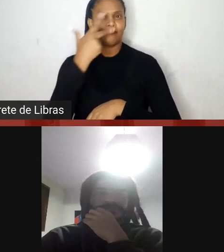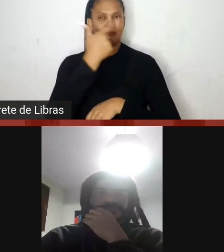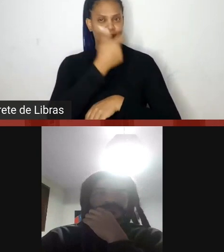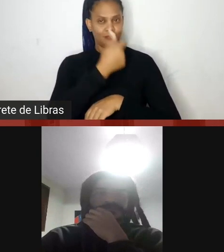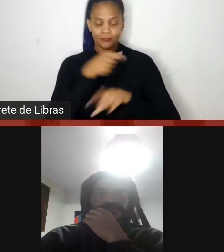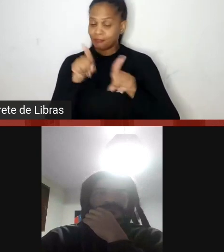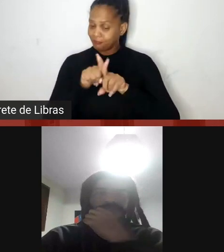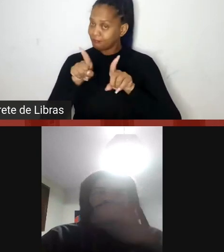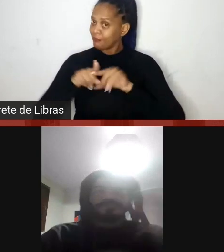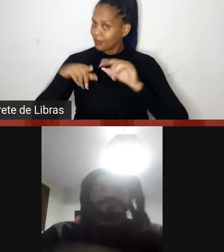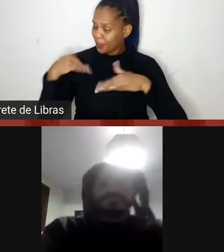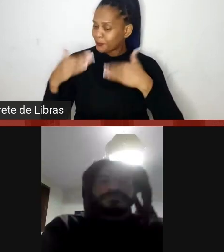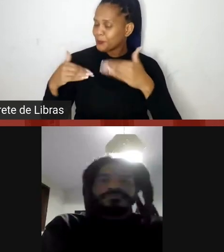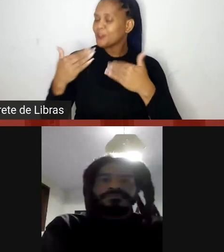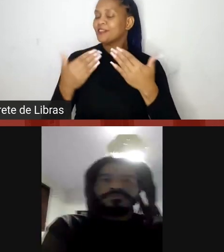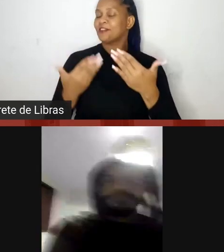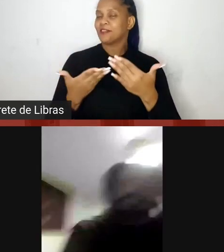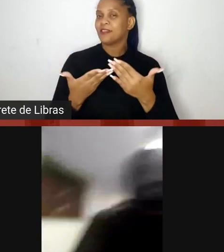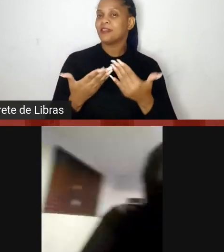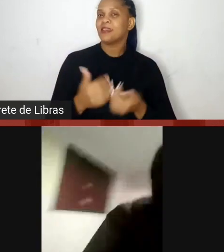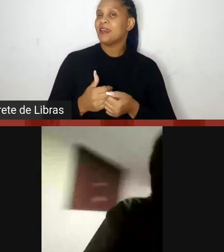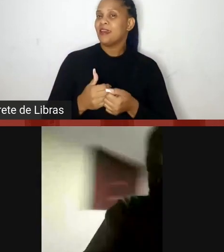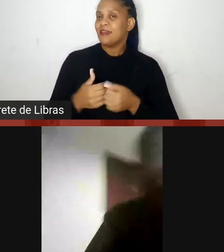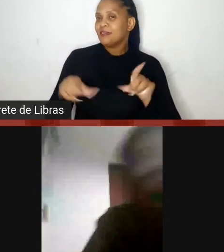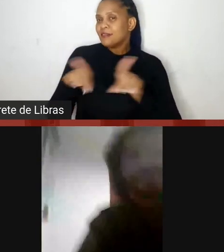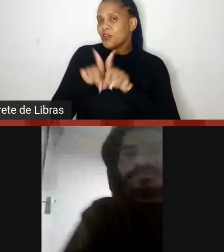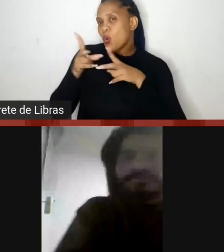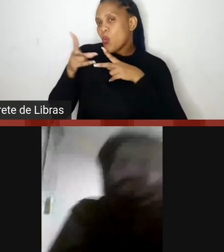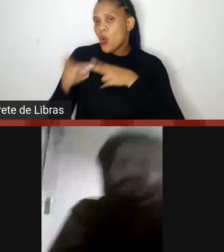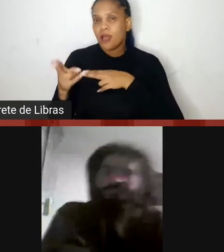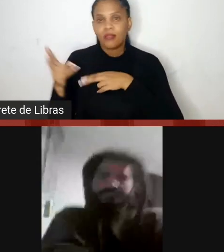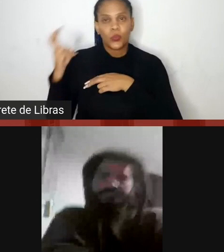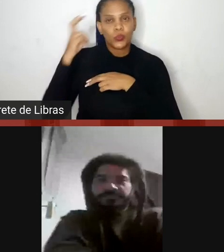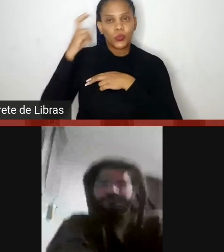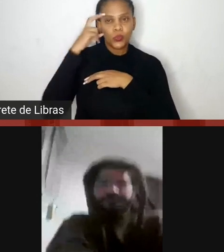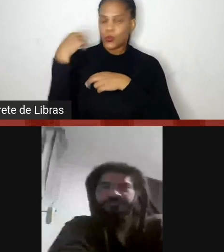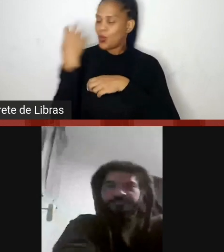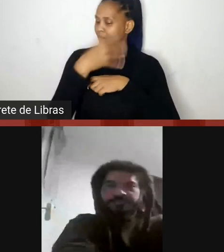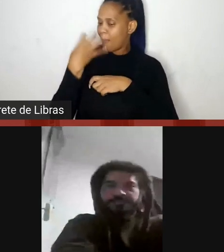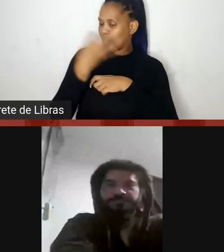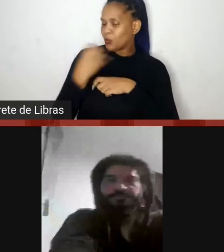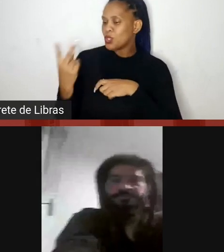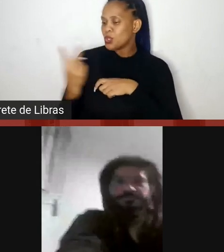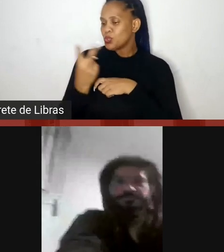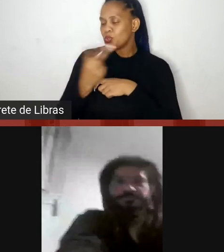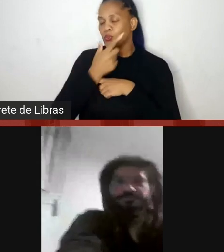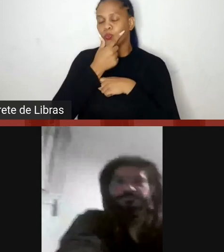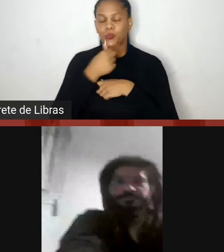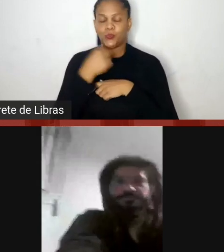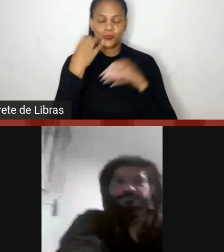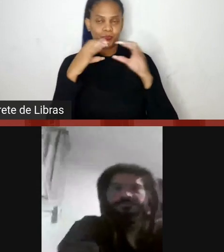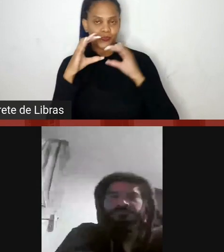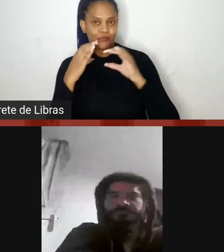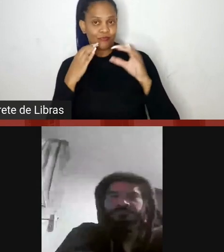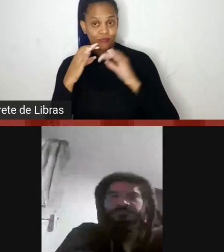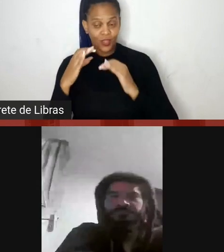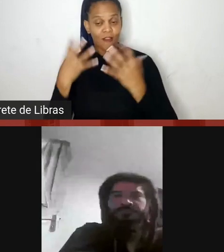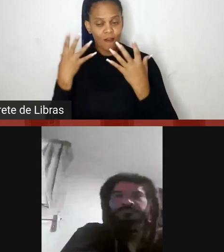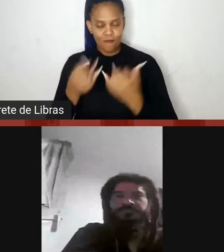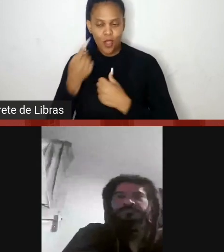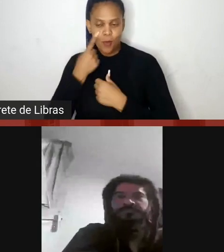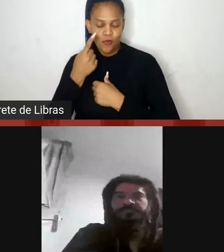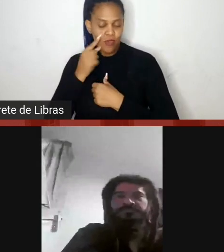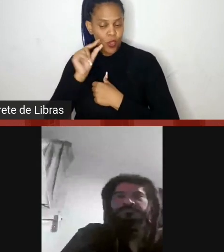produtivo quanto a cultura e a música do Xandó, da Chile, que a gente vai ver daqui a pouco também, ou